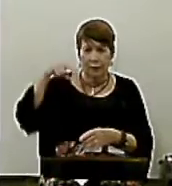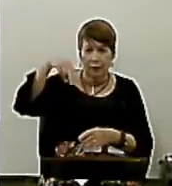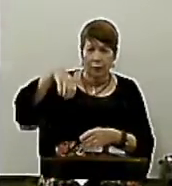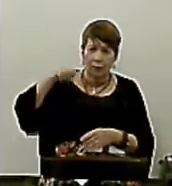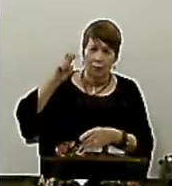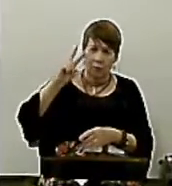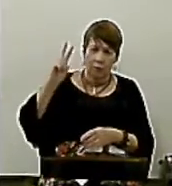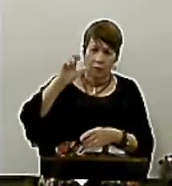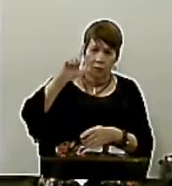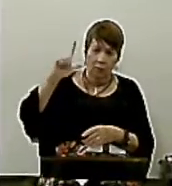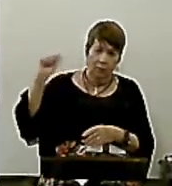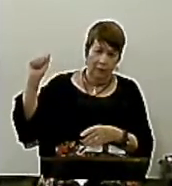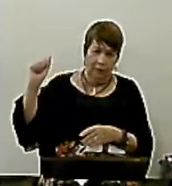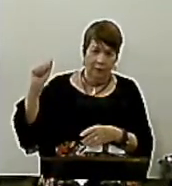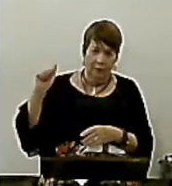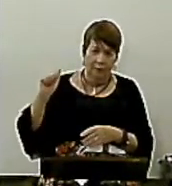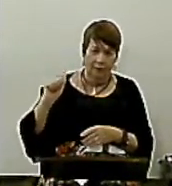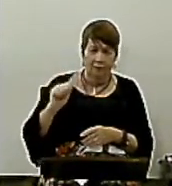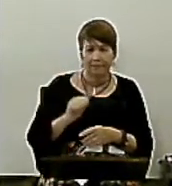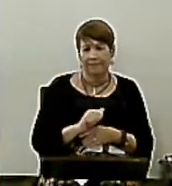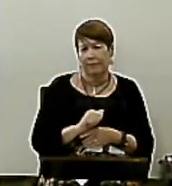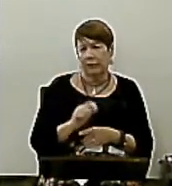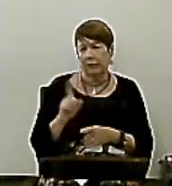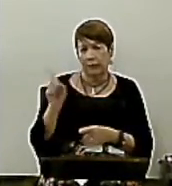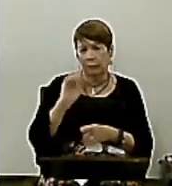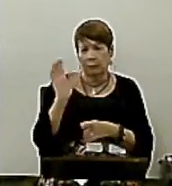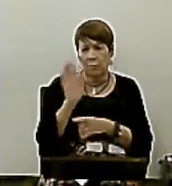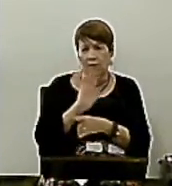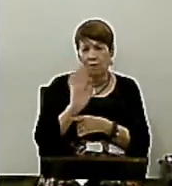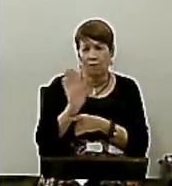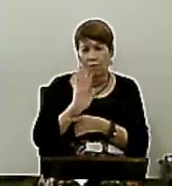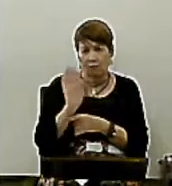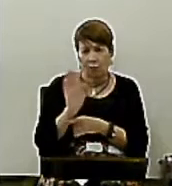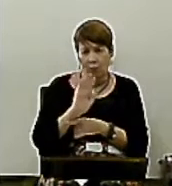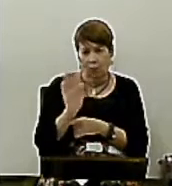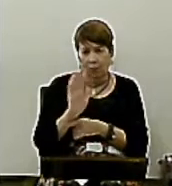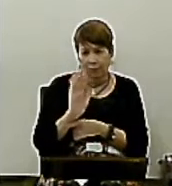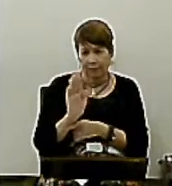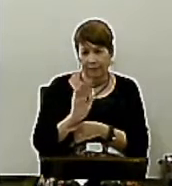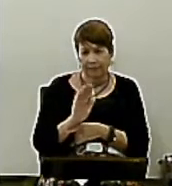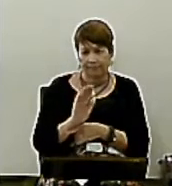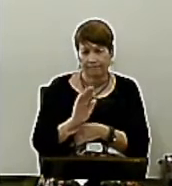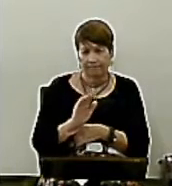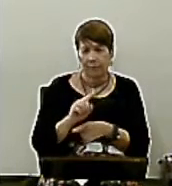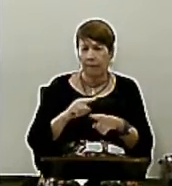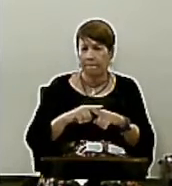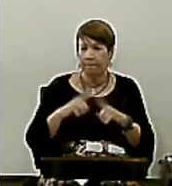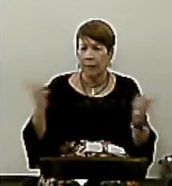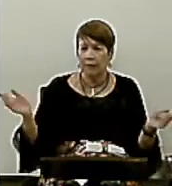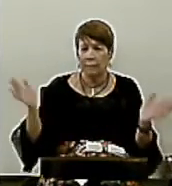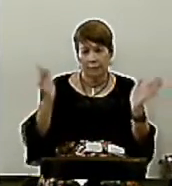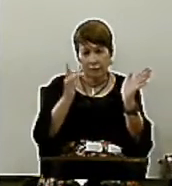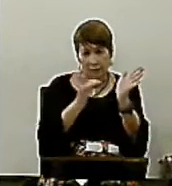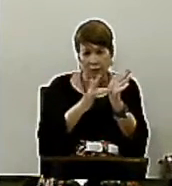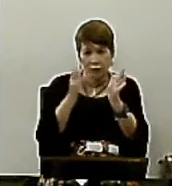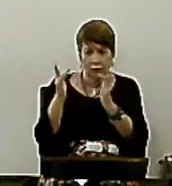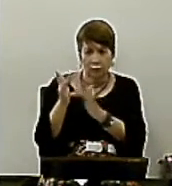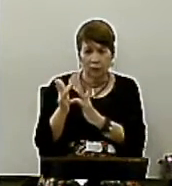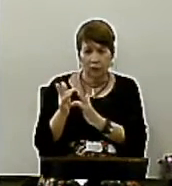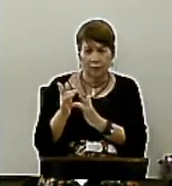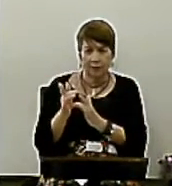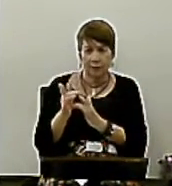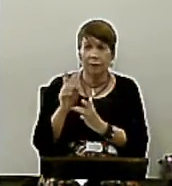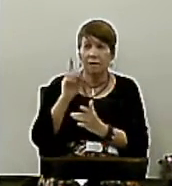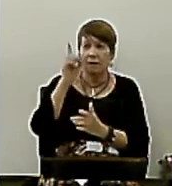Não é o filme De Hollywood Ou de Bollywood É Jesus Ele é o nosso modelo